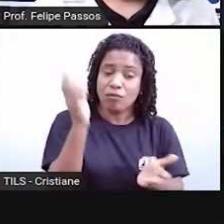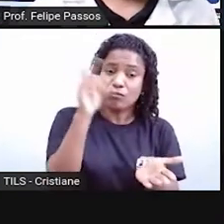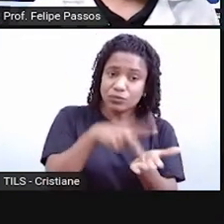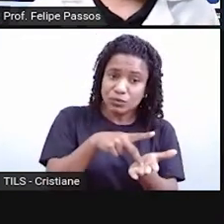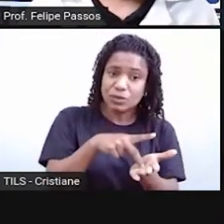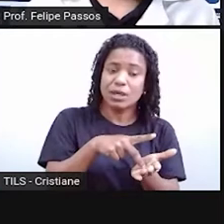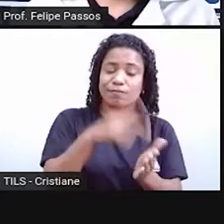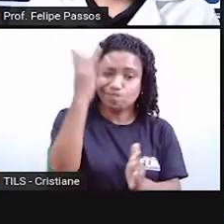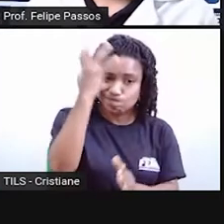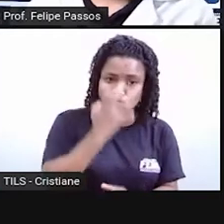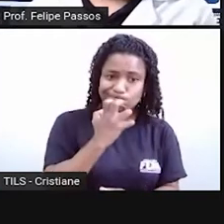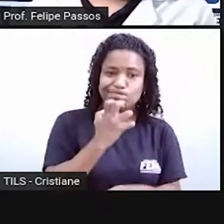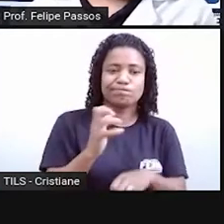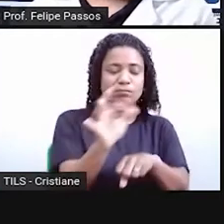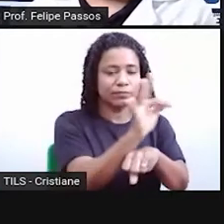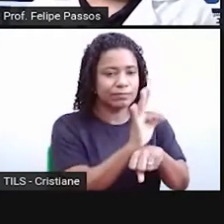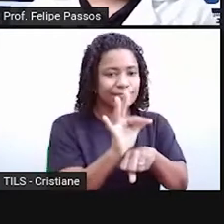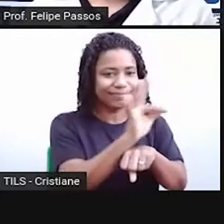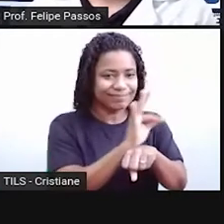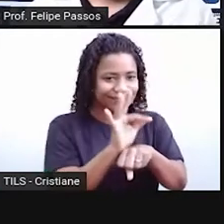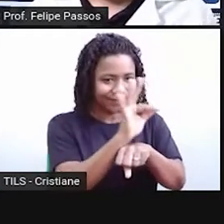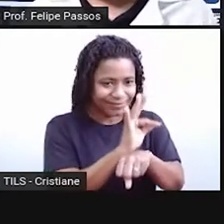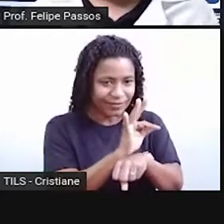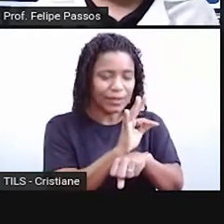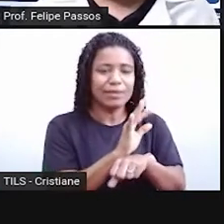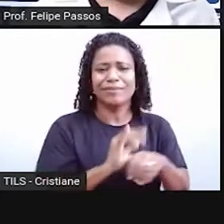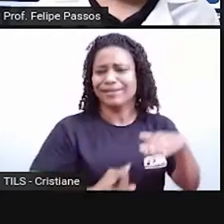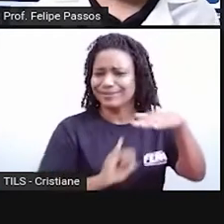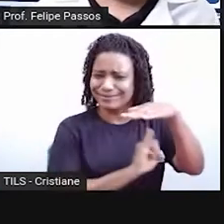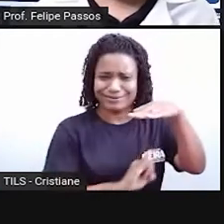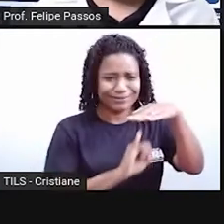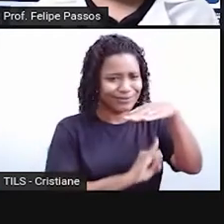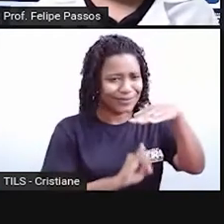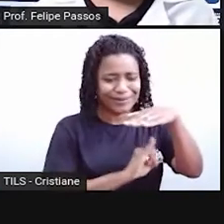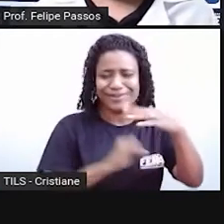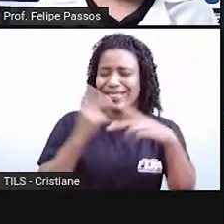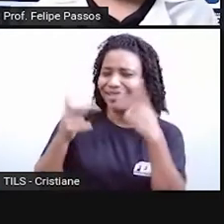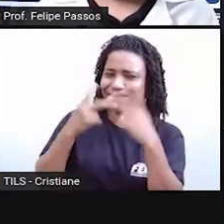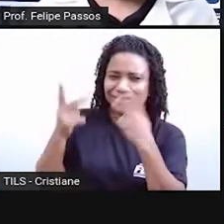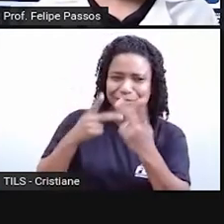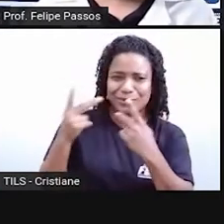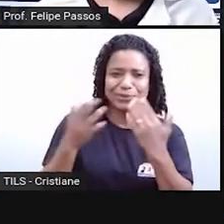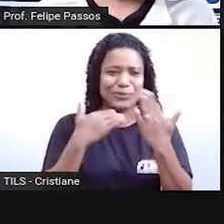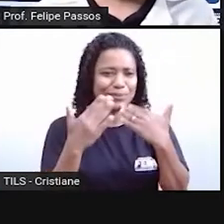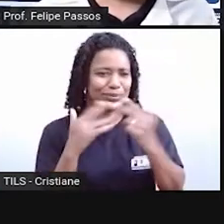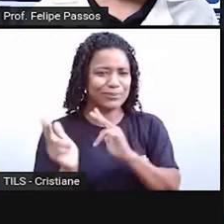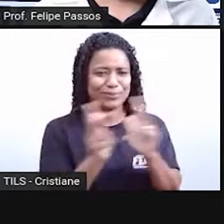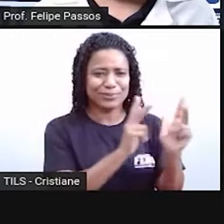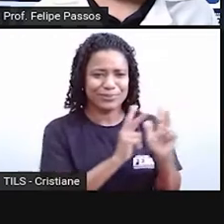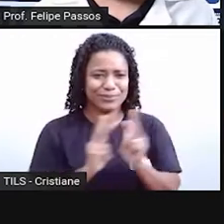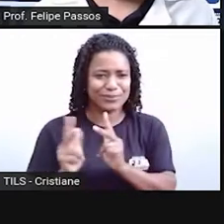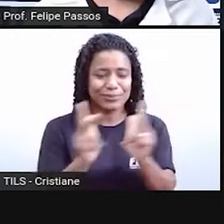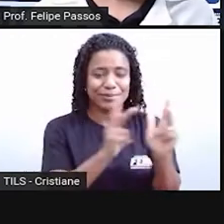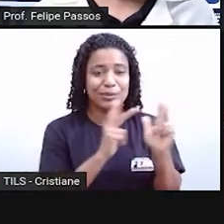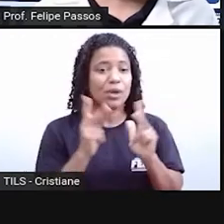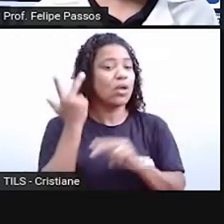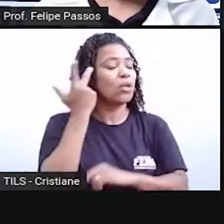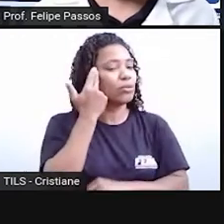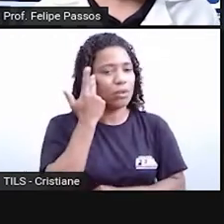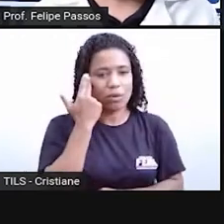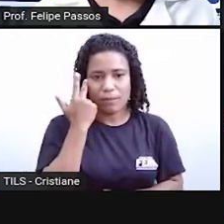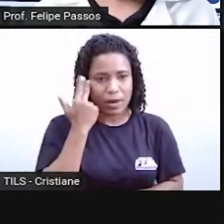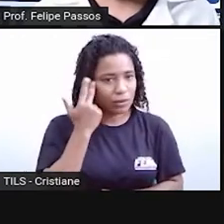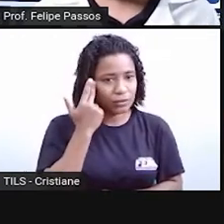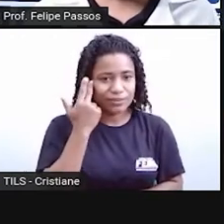demandam seriedade, e no dia a dia, a gente pode usar expressões da linguagem coloquial tranquilamente. Não é ofensa a